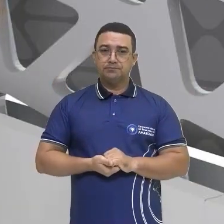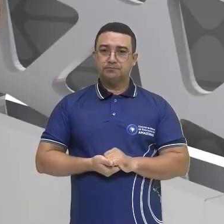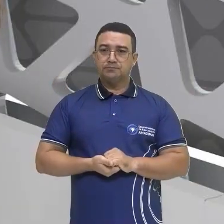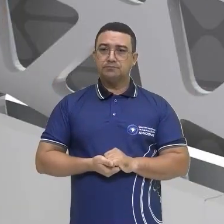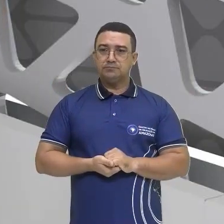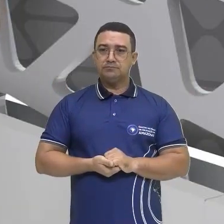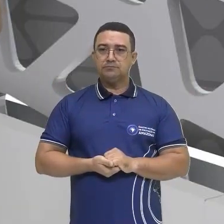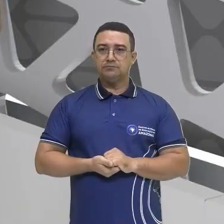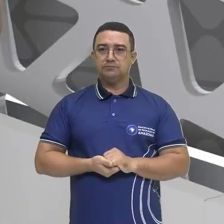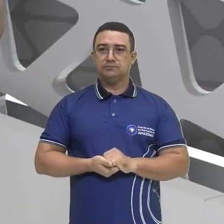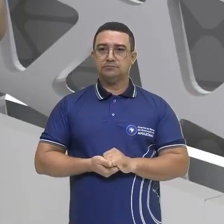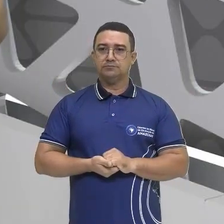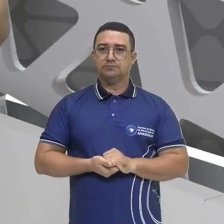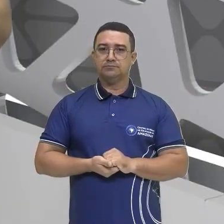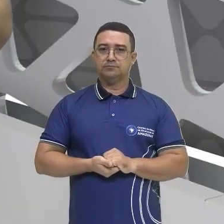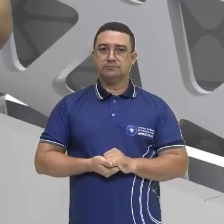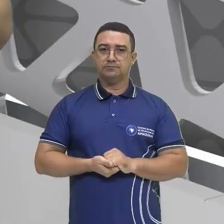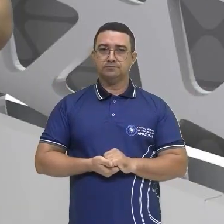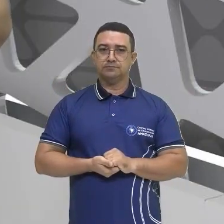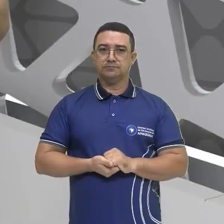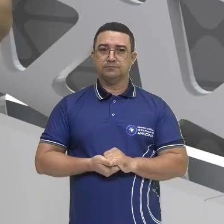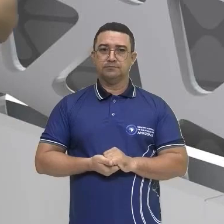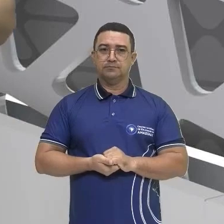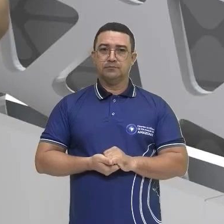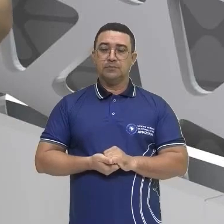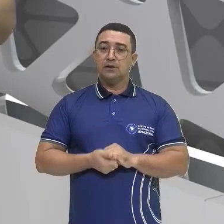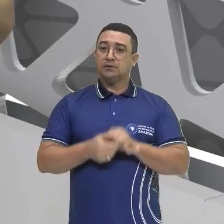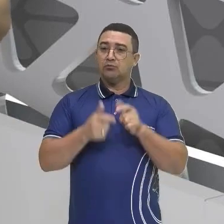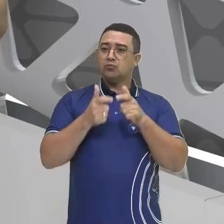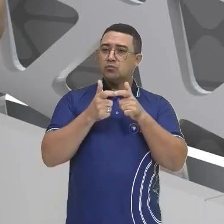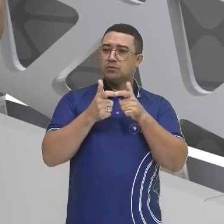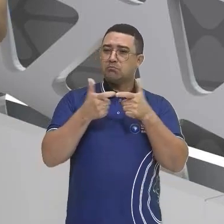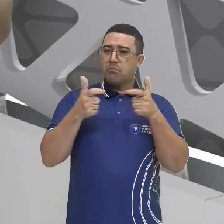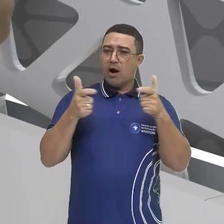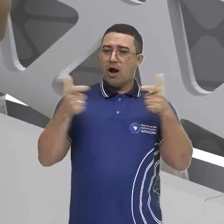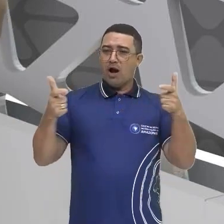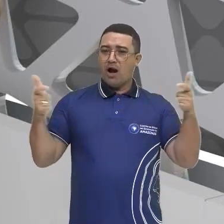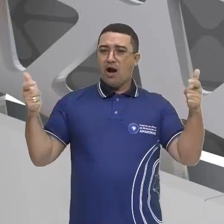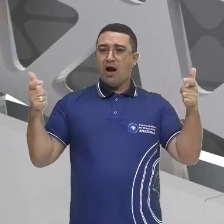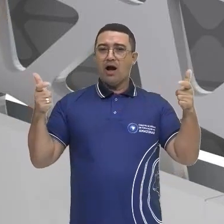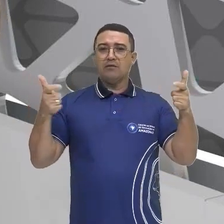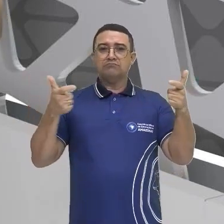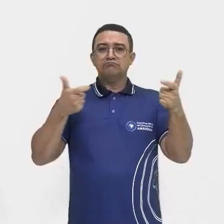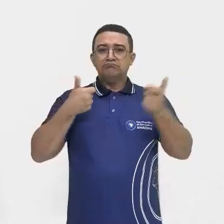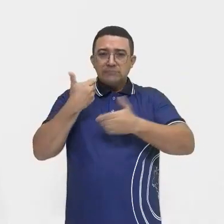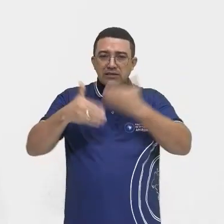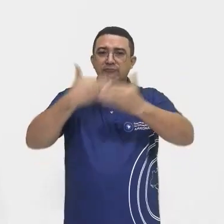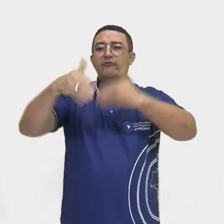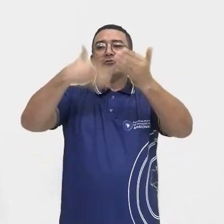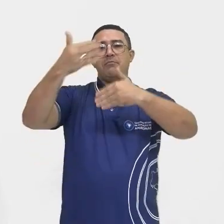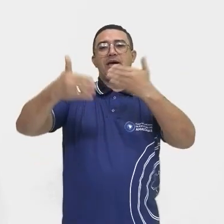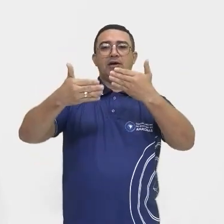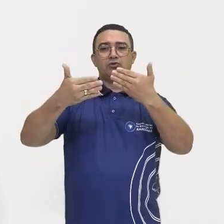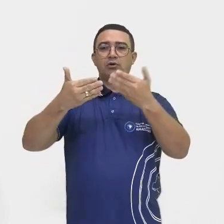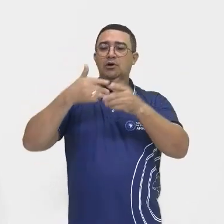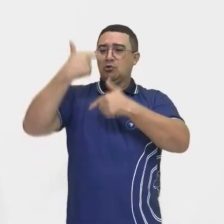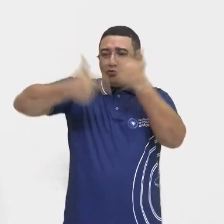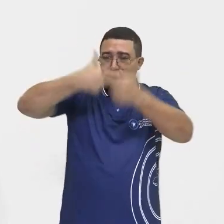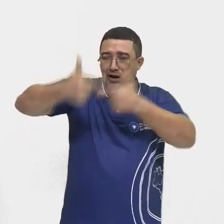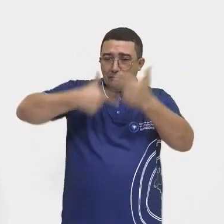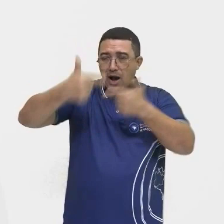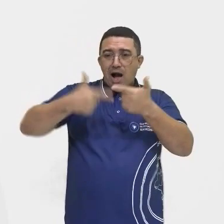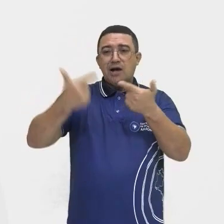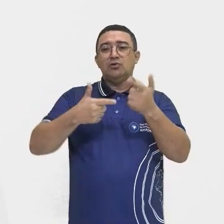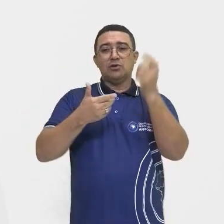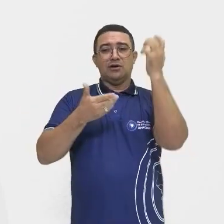os primeiros momentos aí das nossas aulas. E com essa expansão, com esse crescimento, com esse desenvolvimento aí